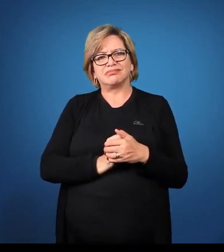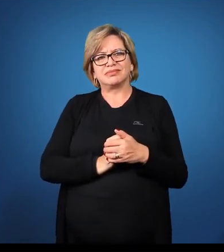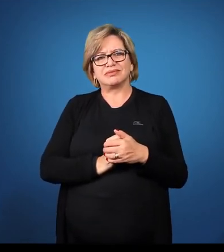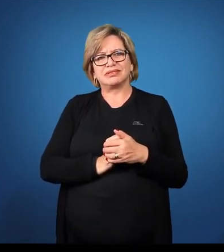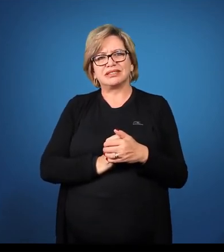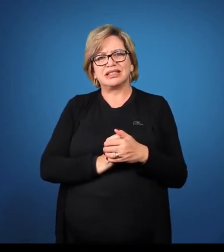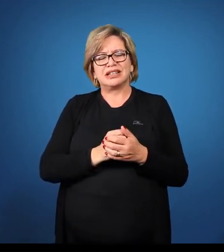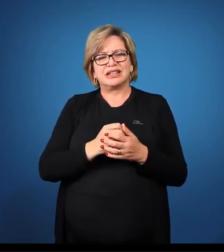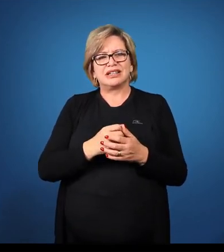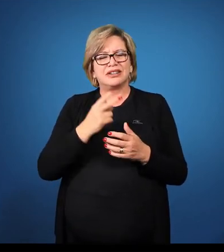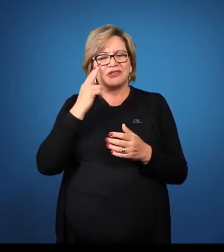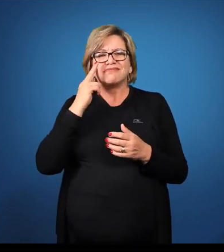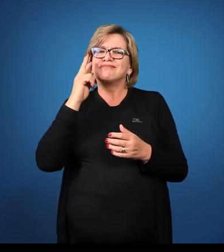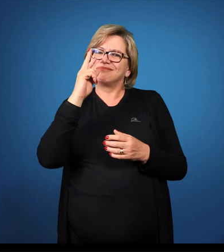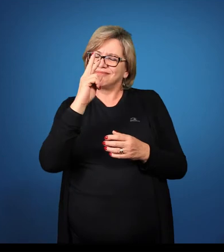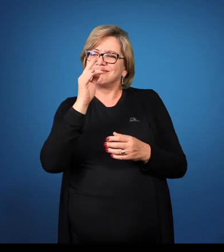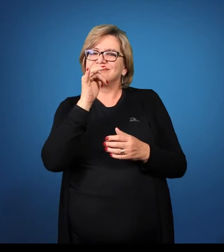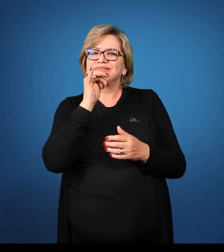Humilis.